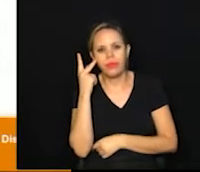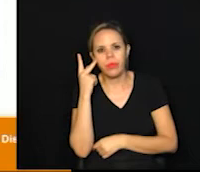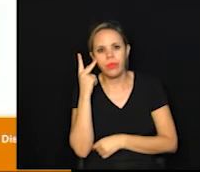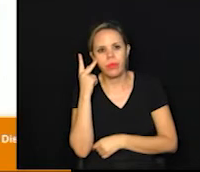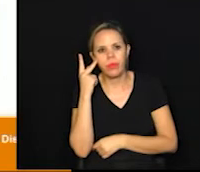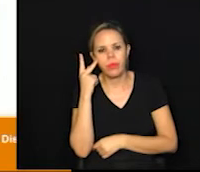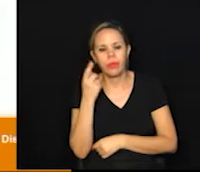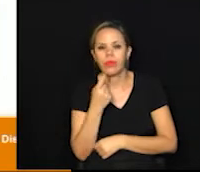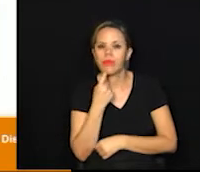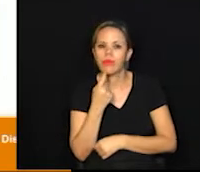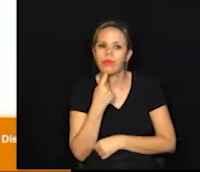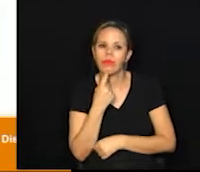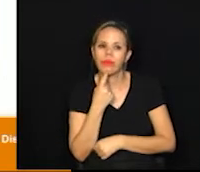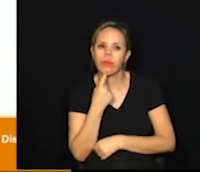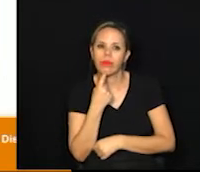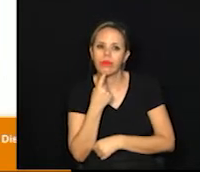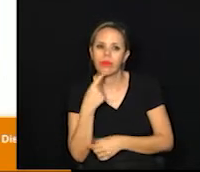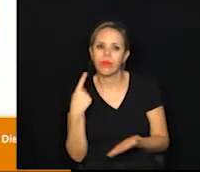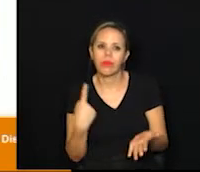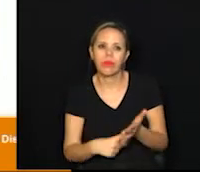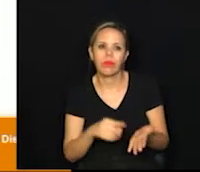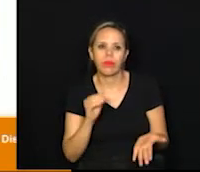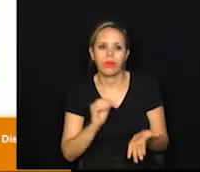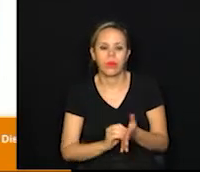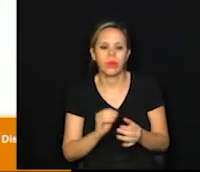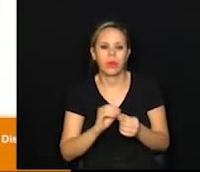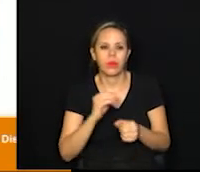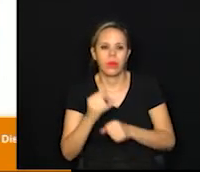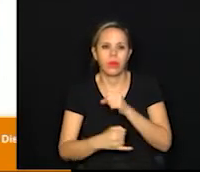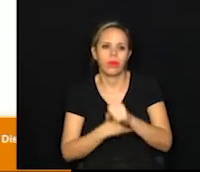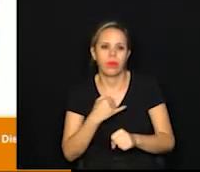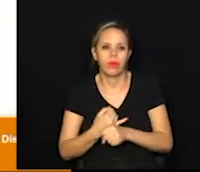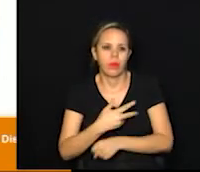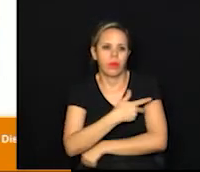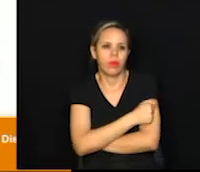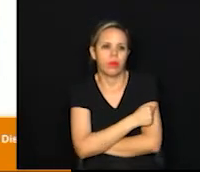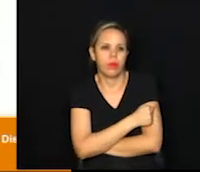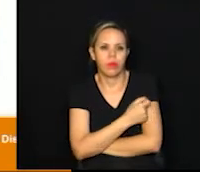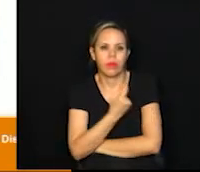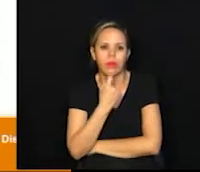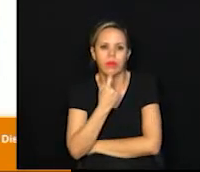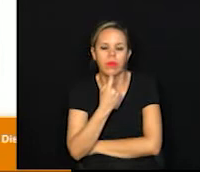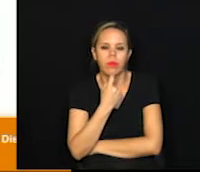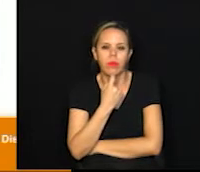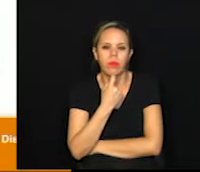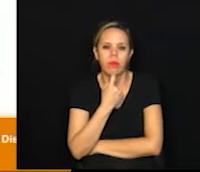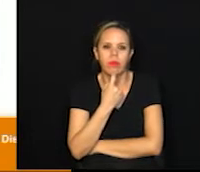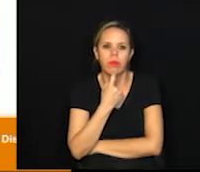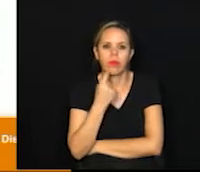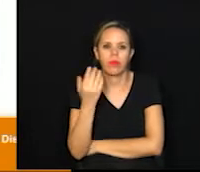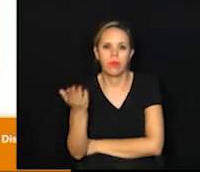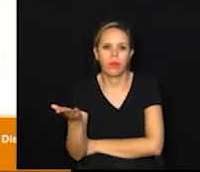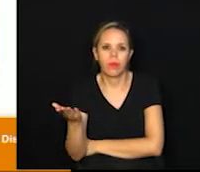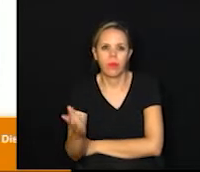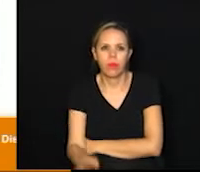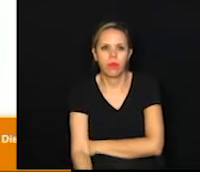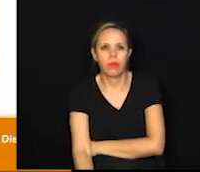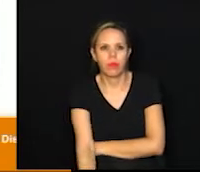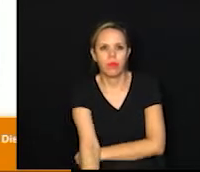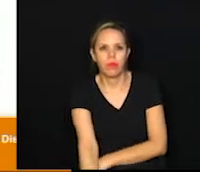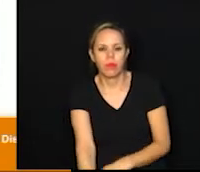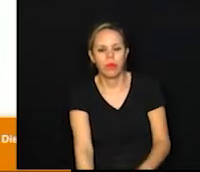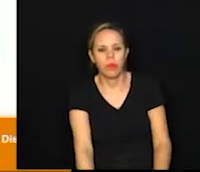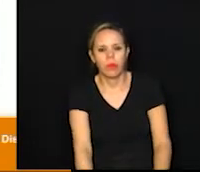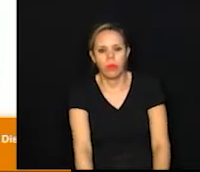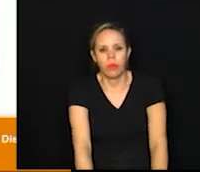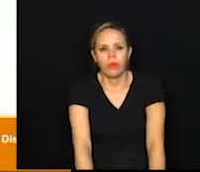no caso de Campinas, o agendamento é feito pelo site vacina.campinas.sp.gov.br.